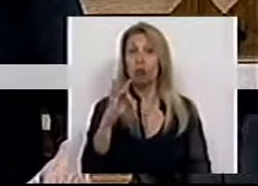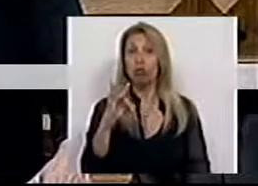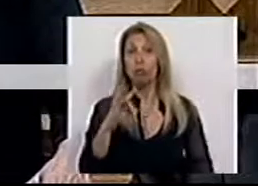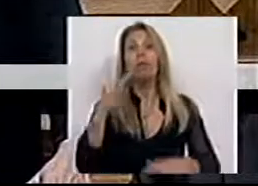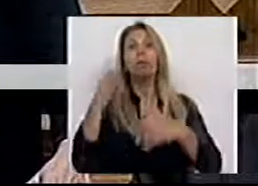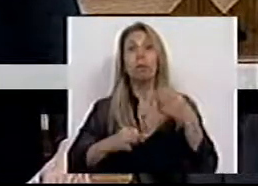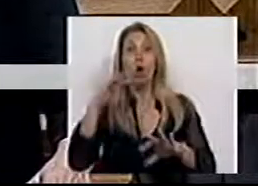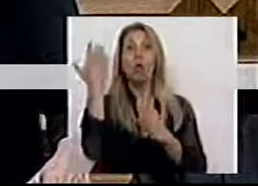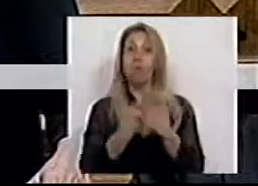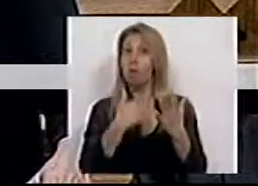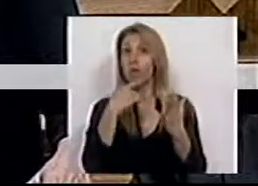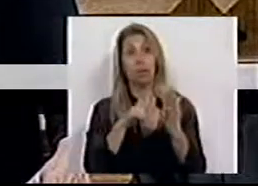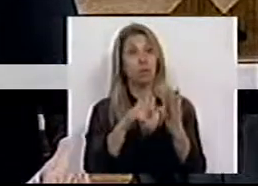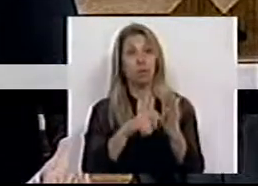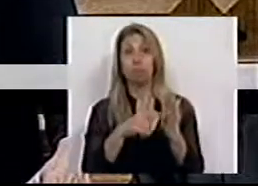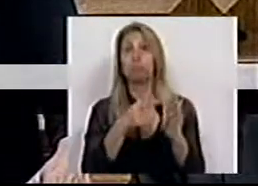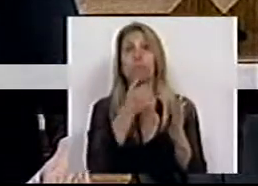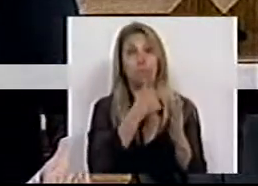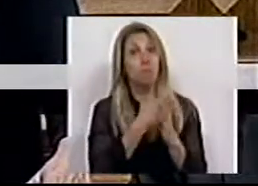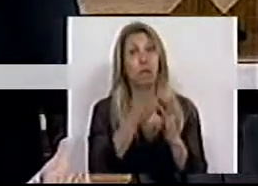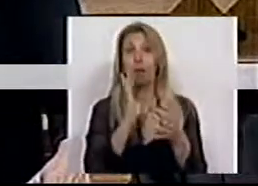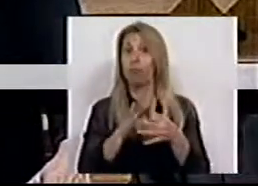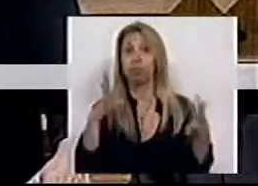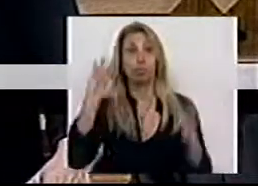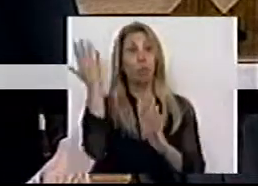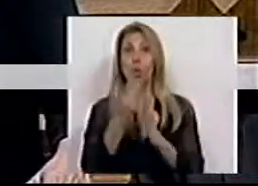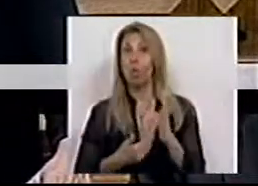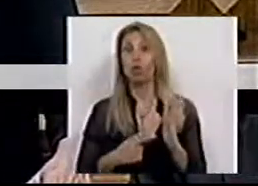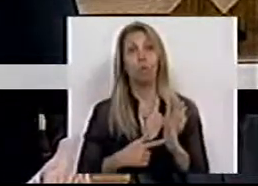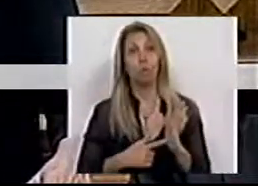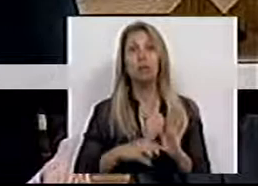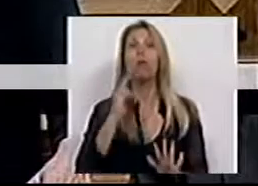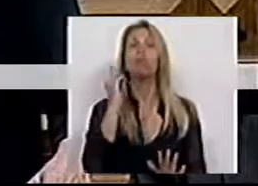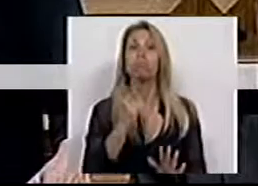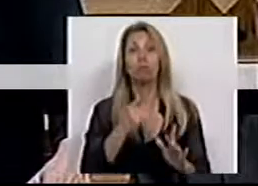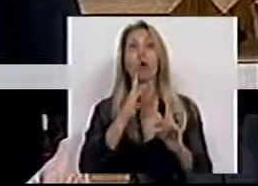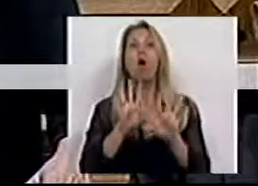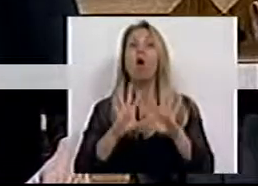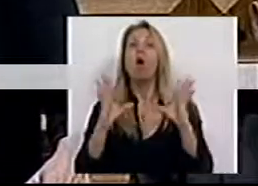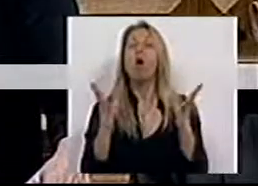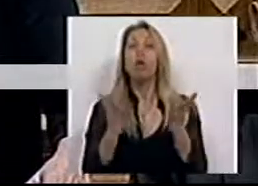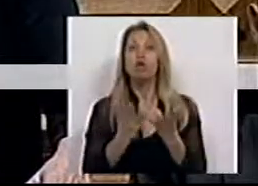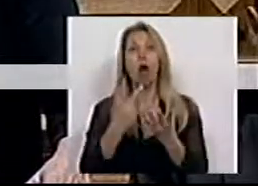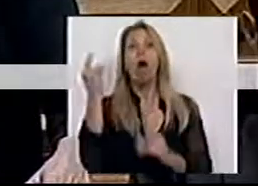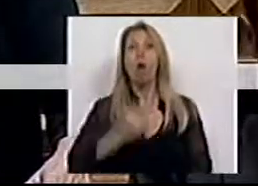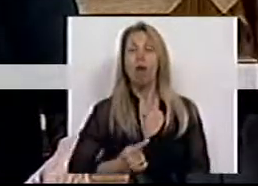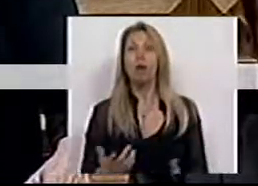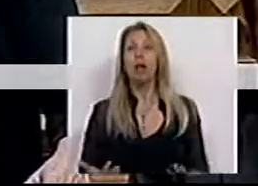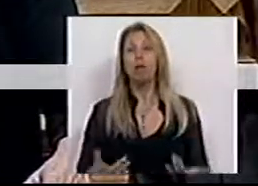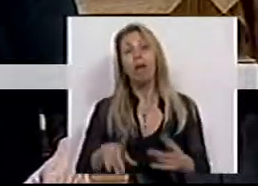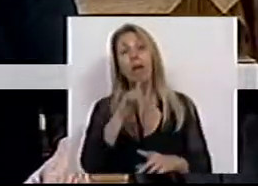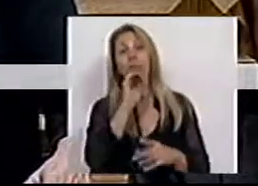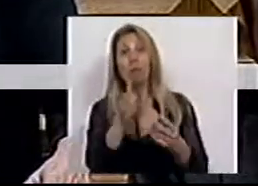declarou a inconstitucionalidade desta medida com força obrigatória geral. É a possibilidade de